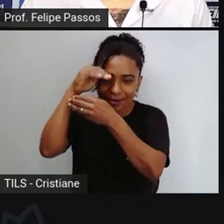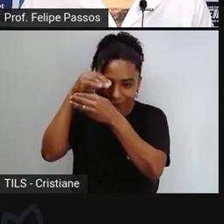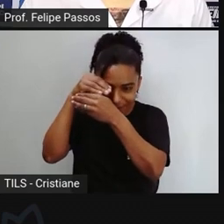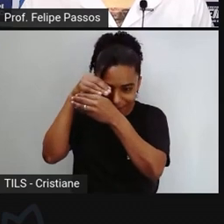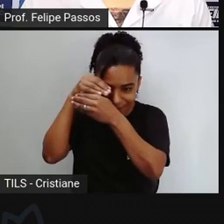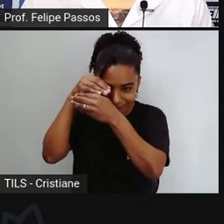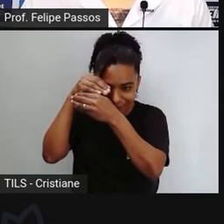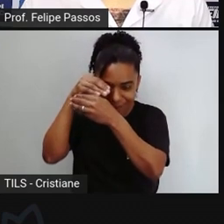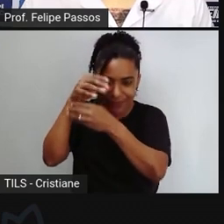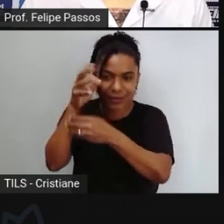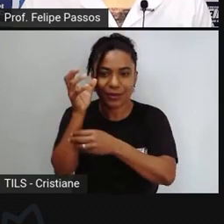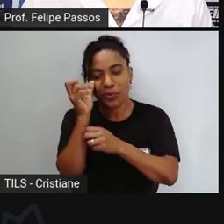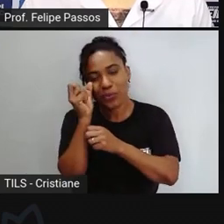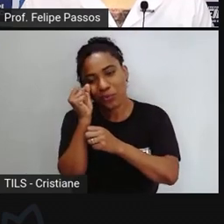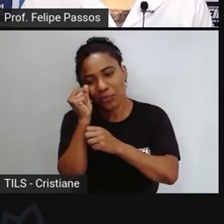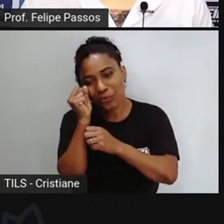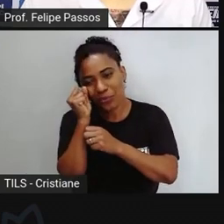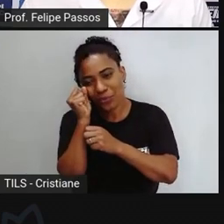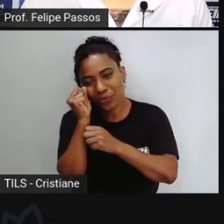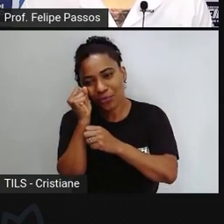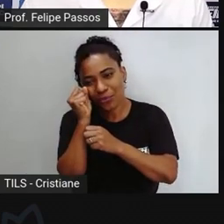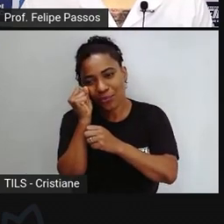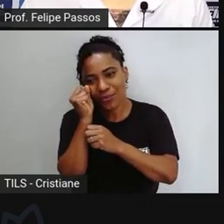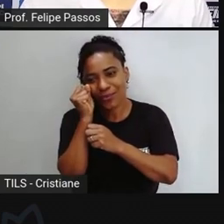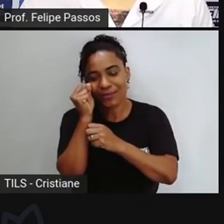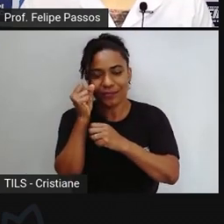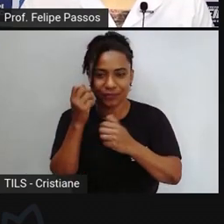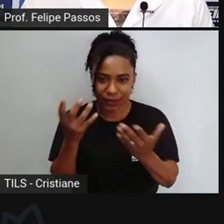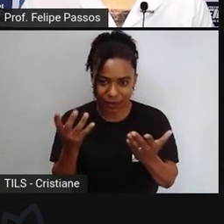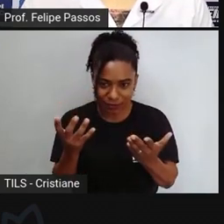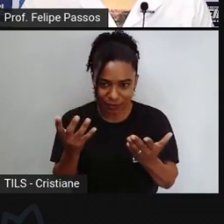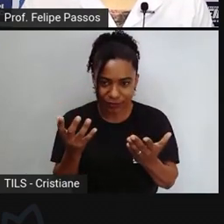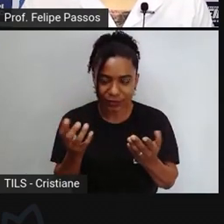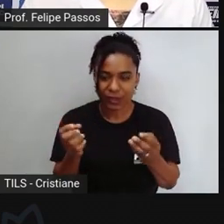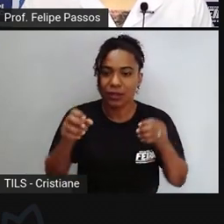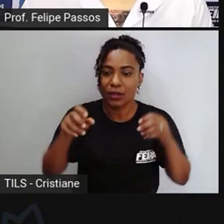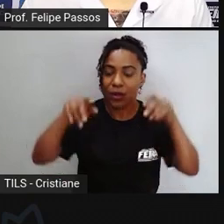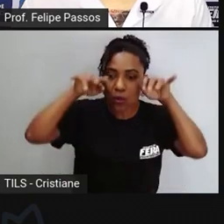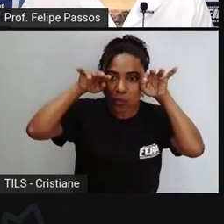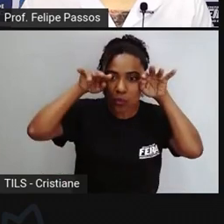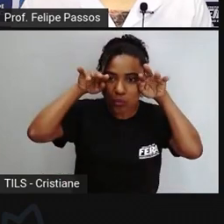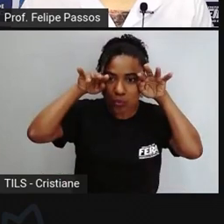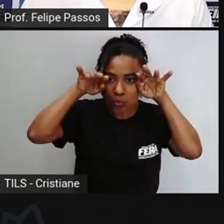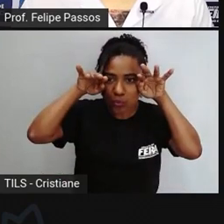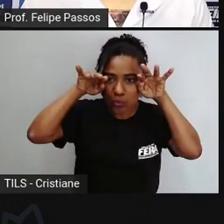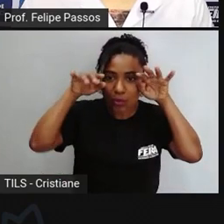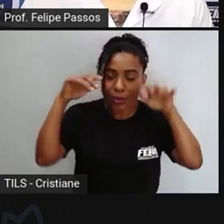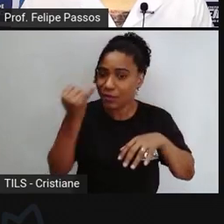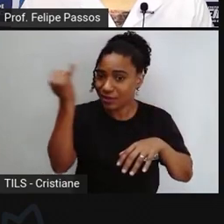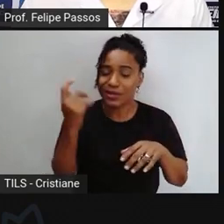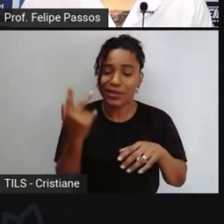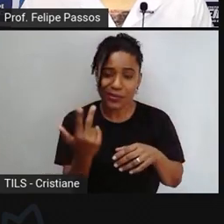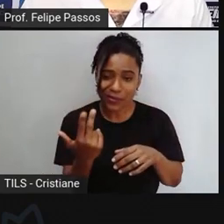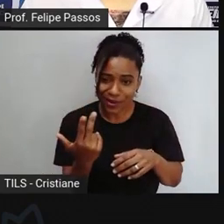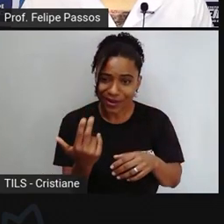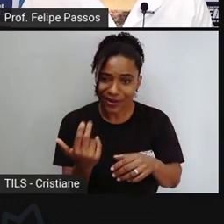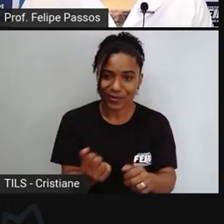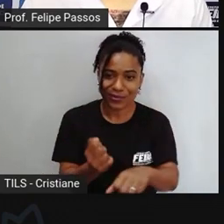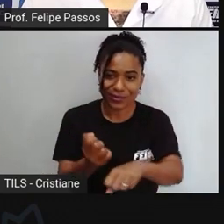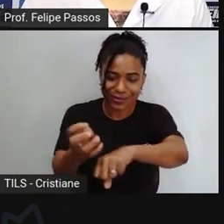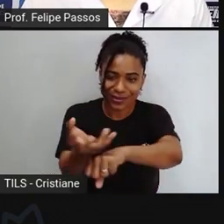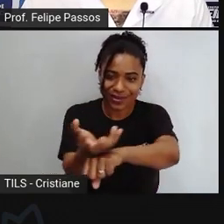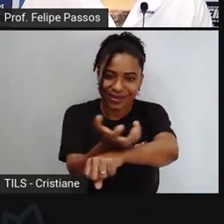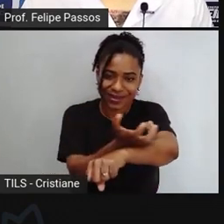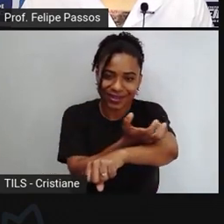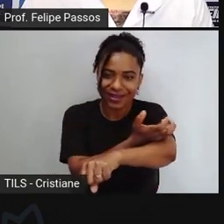importantíssimos para o ser humano e também a mata ciliar para as